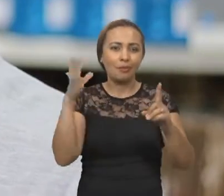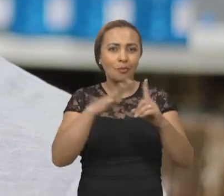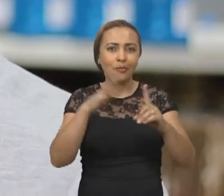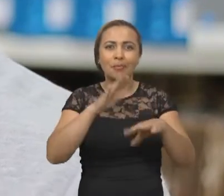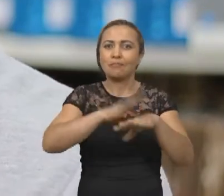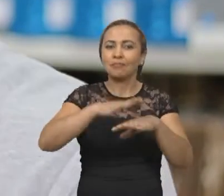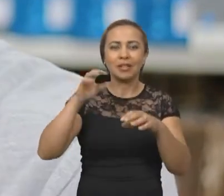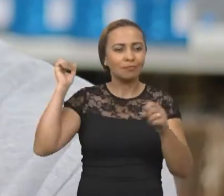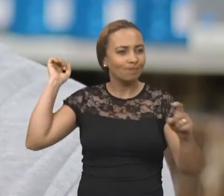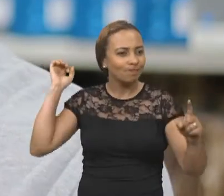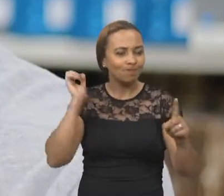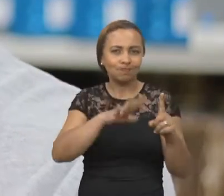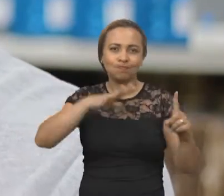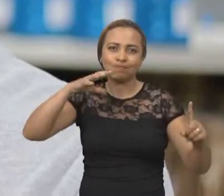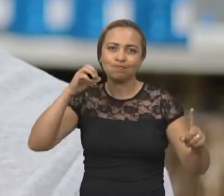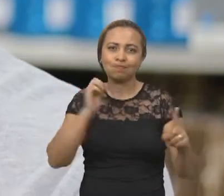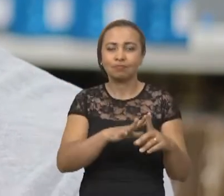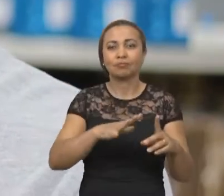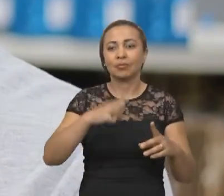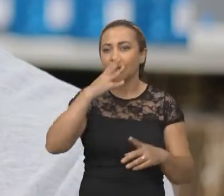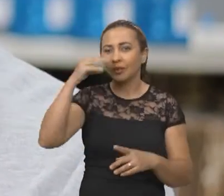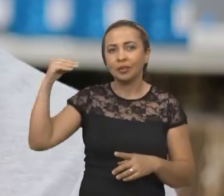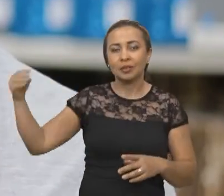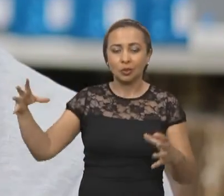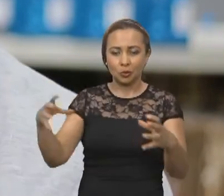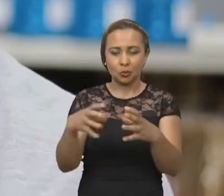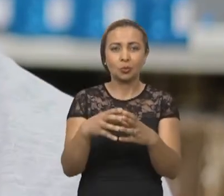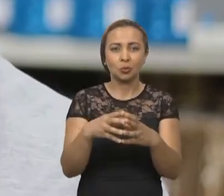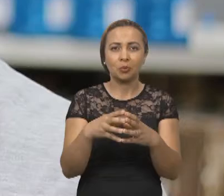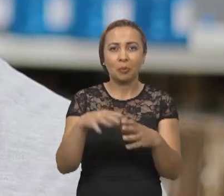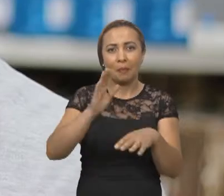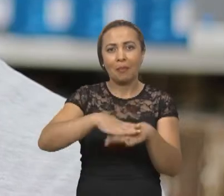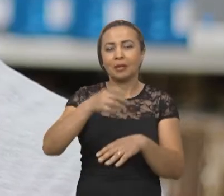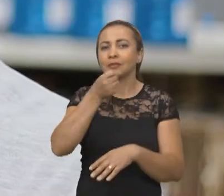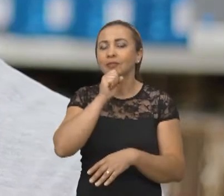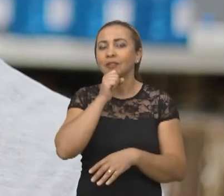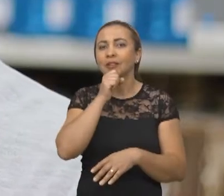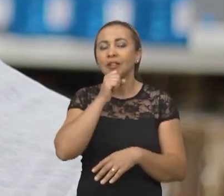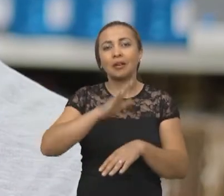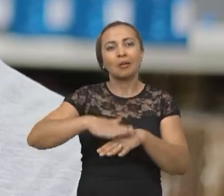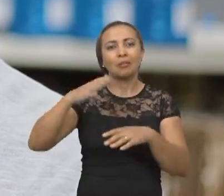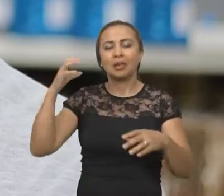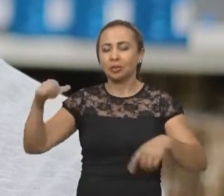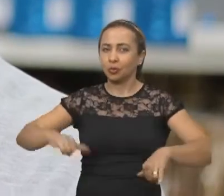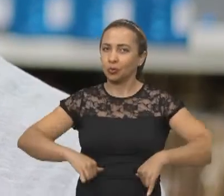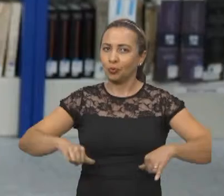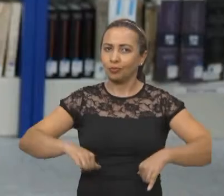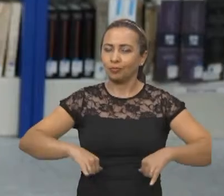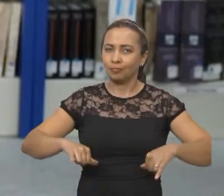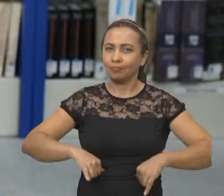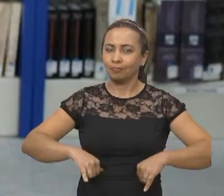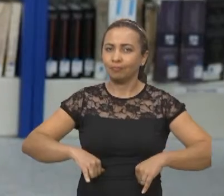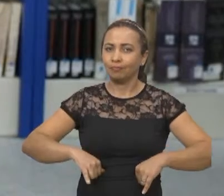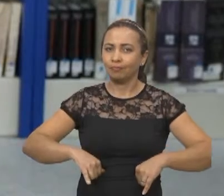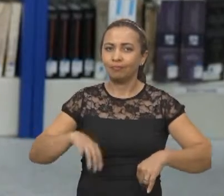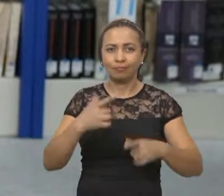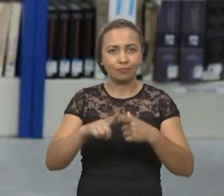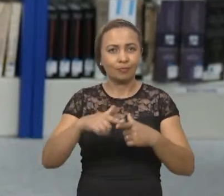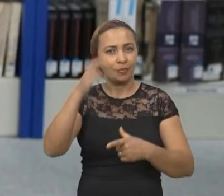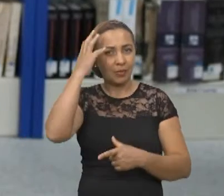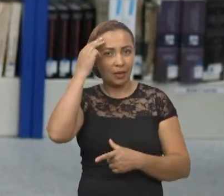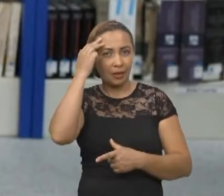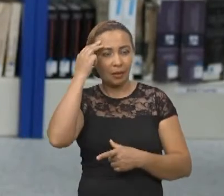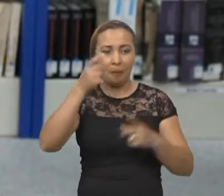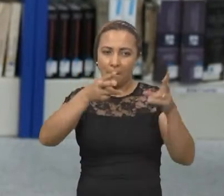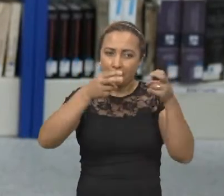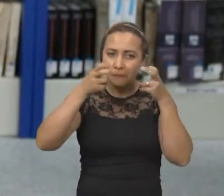afetado. Então, dentro dos adolescentes, o grupo de adolescentes, os grupos mais velhos eram os mais afetados. Então, percebemos também